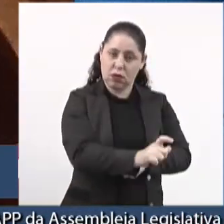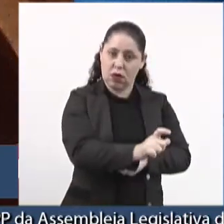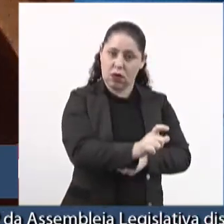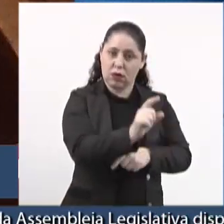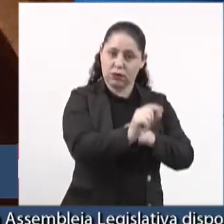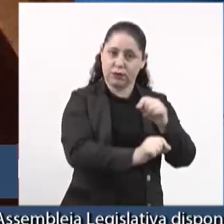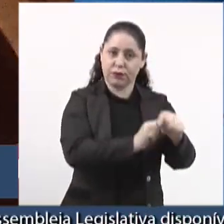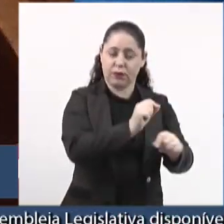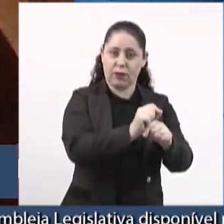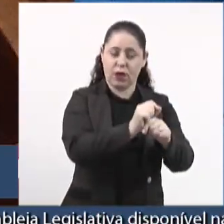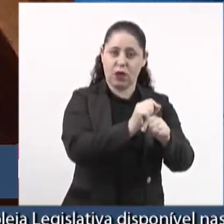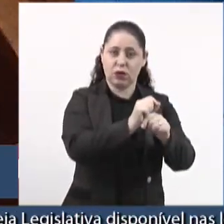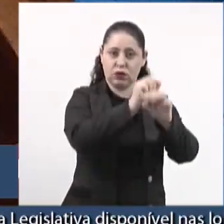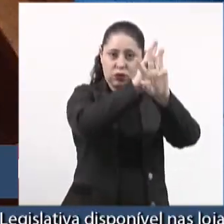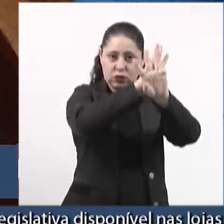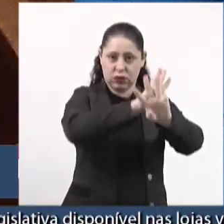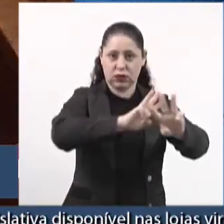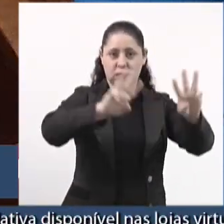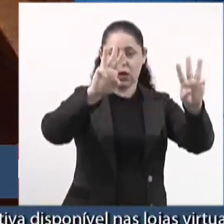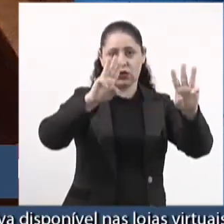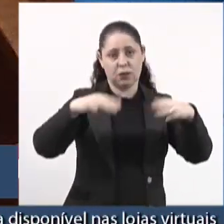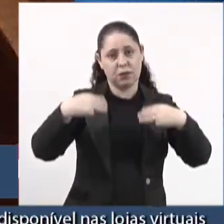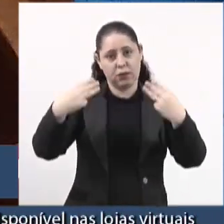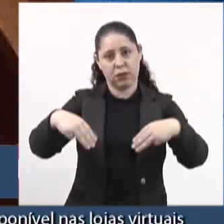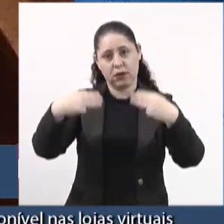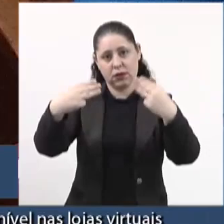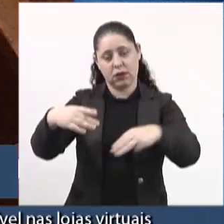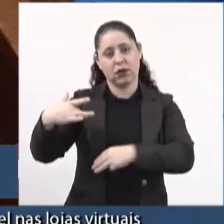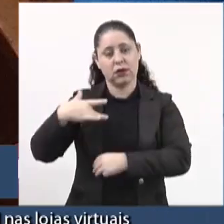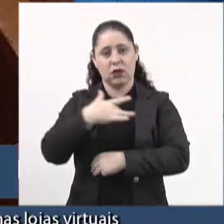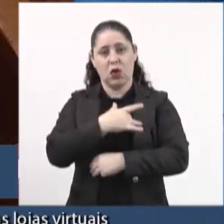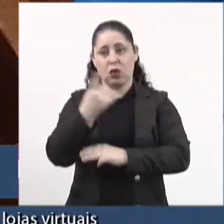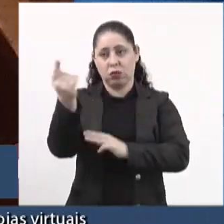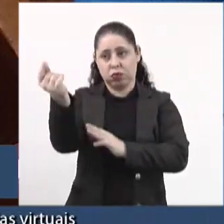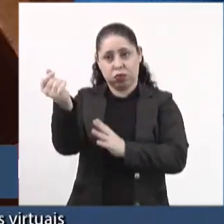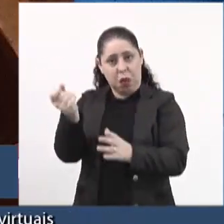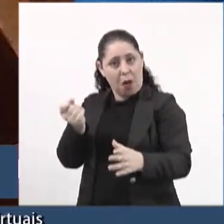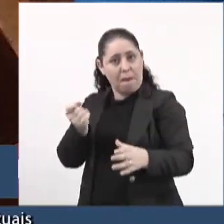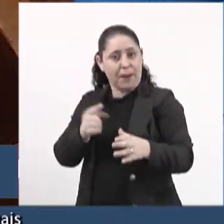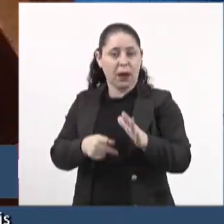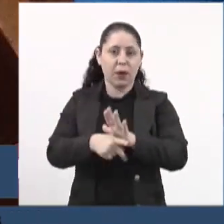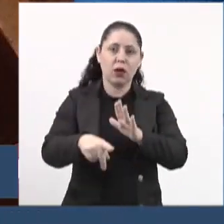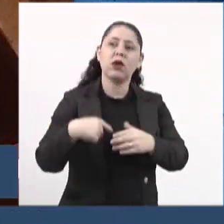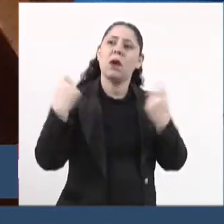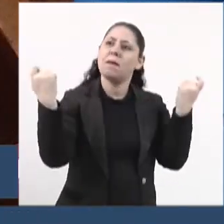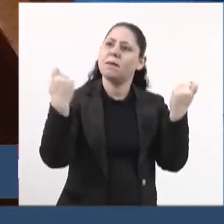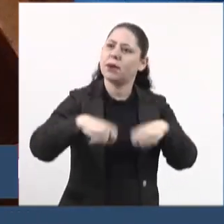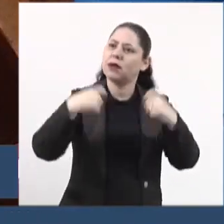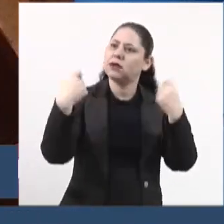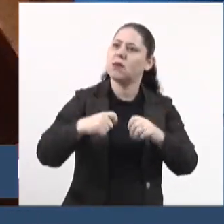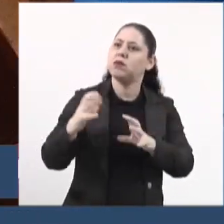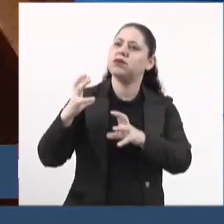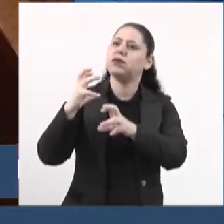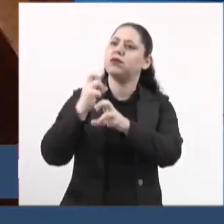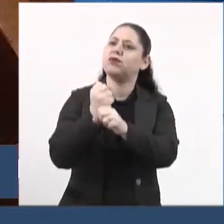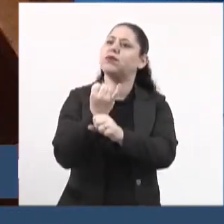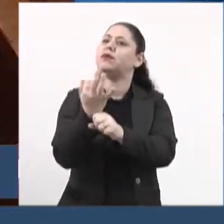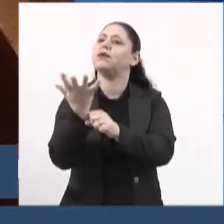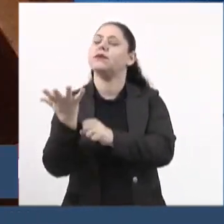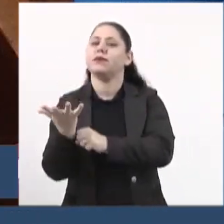alimenta o site do Ministério da Saúde, no Fundo Nacional de Saúde, e fala, eu preciso de tantos